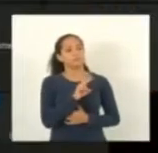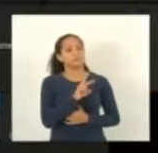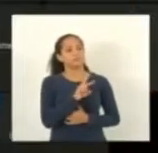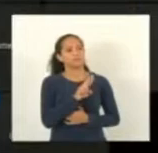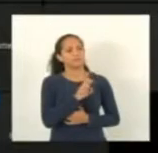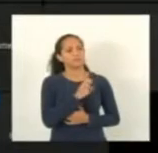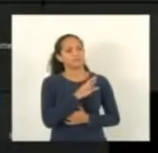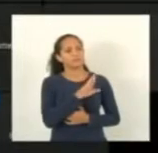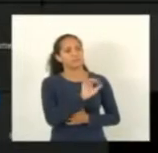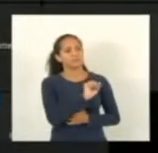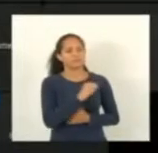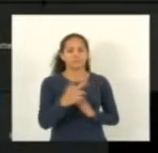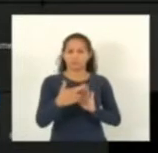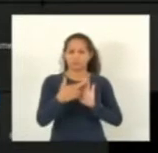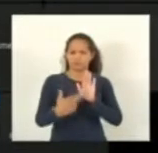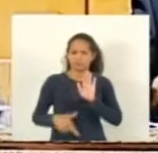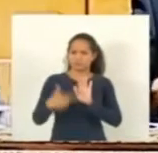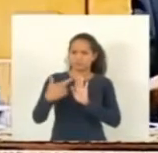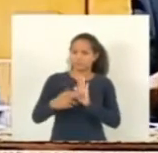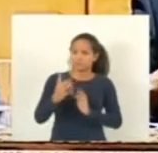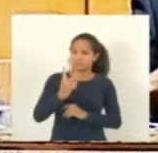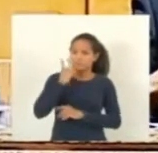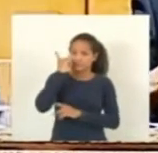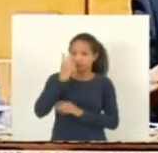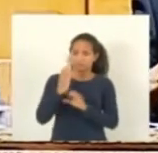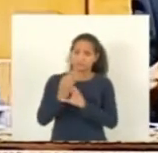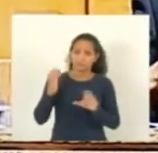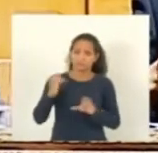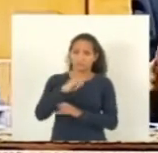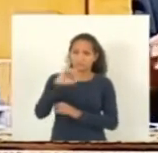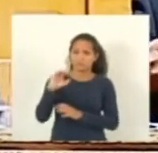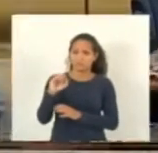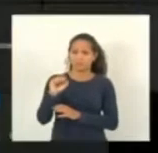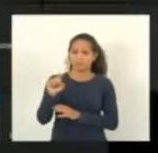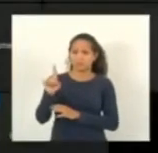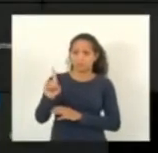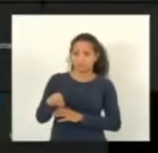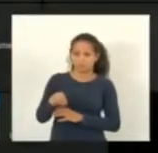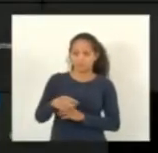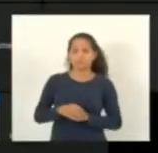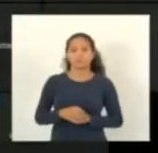deputado deputado engenheiro José Esmeraldo